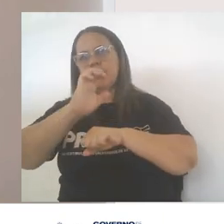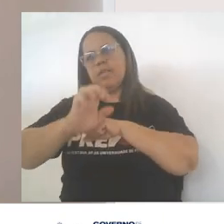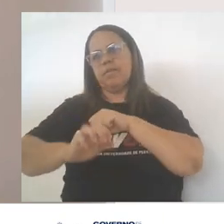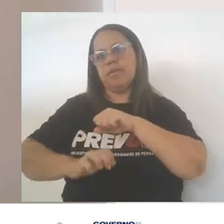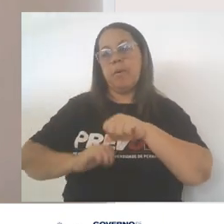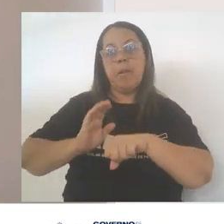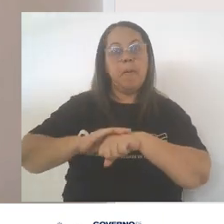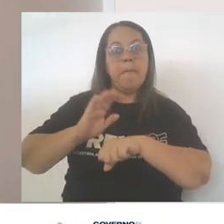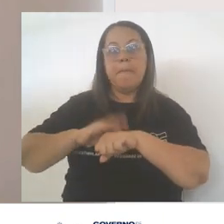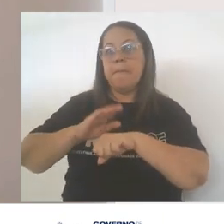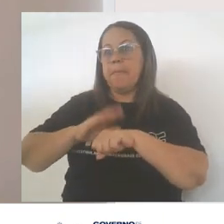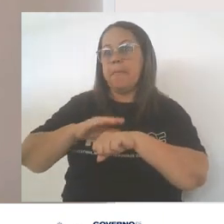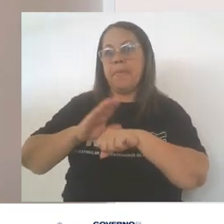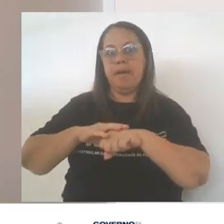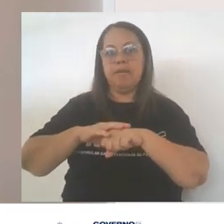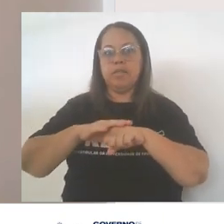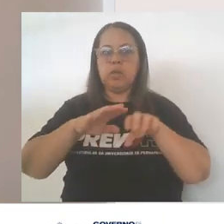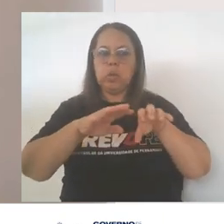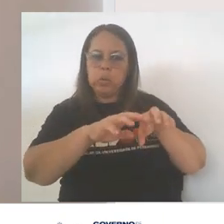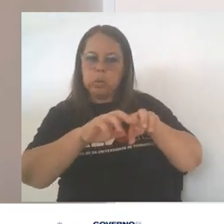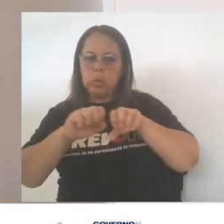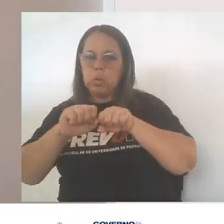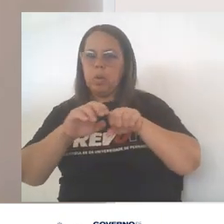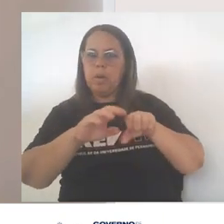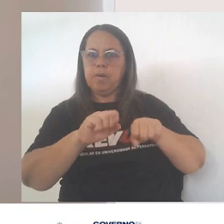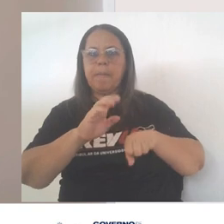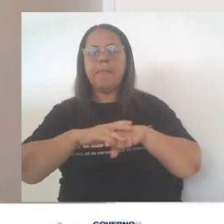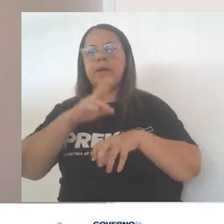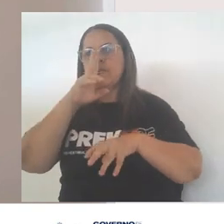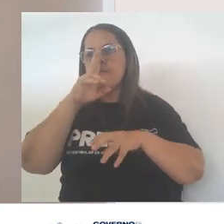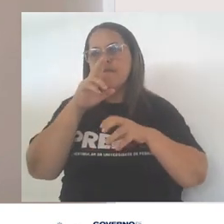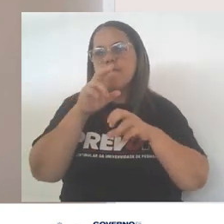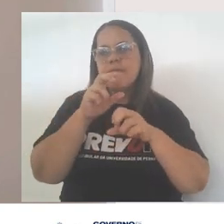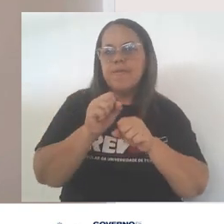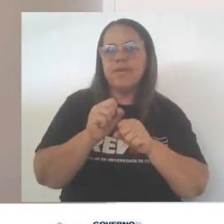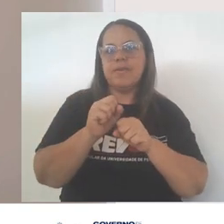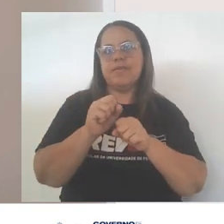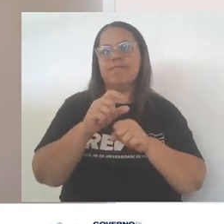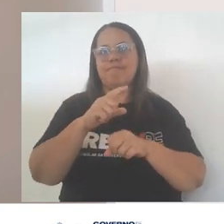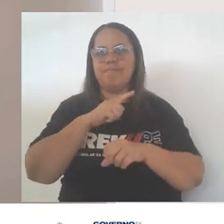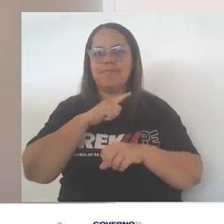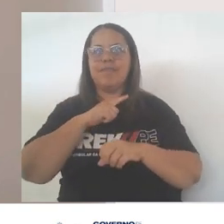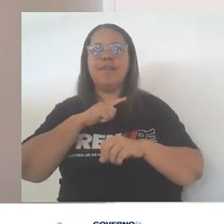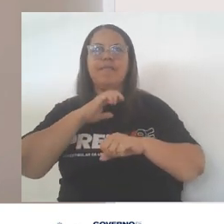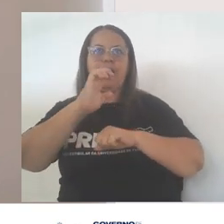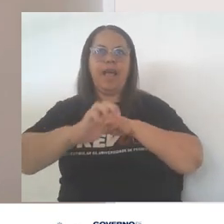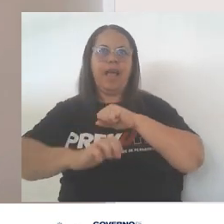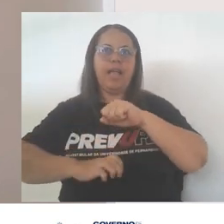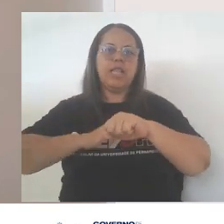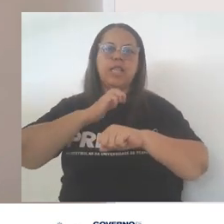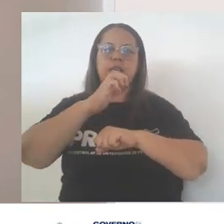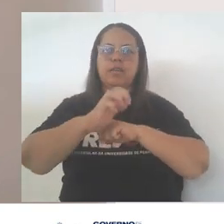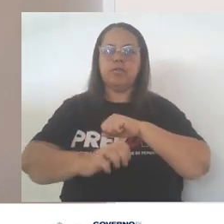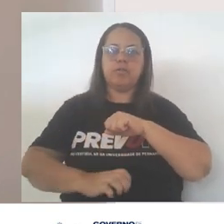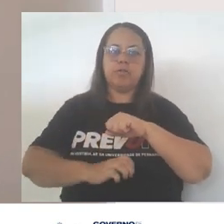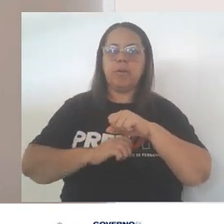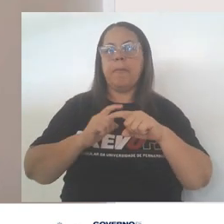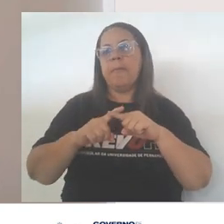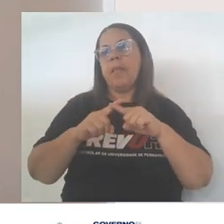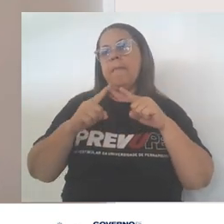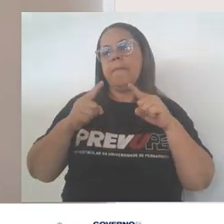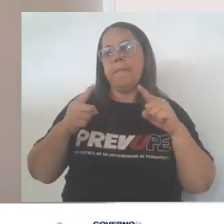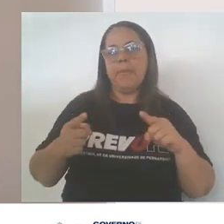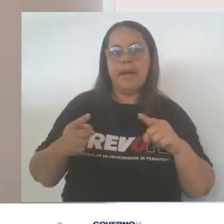eletronegativo um átomo é, mais fortemente ele atrai elétrons para si mesmo em uma ligação química. Por outro lado,